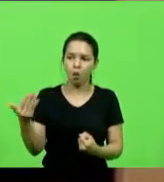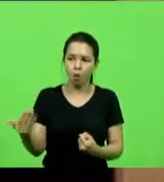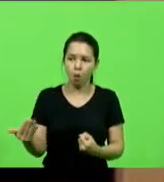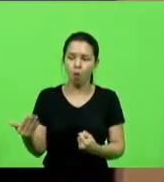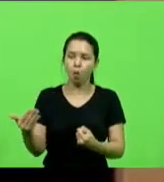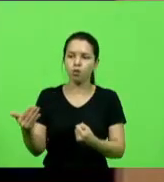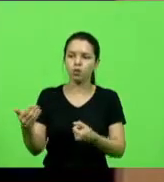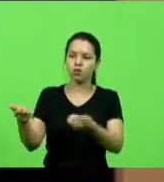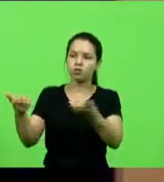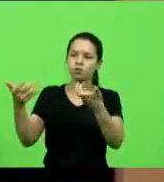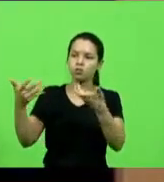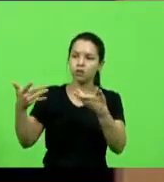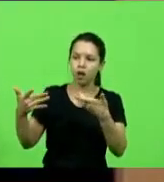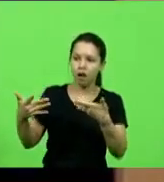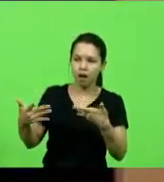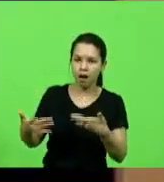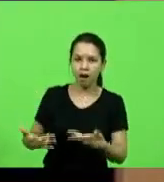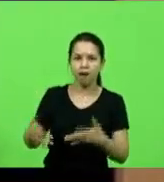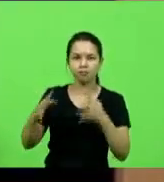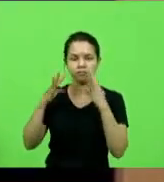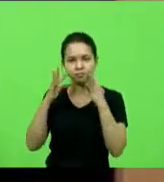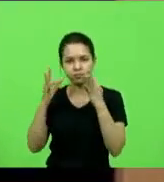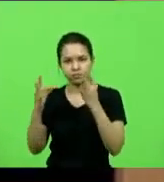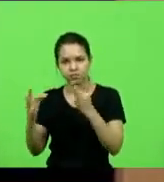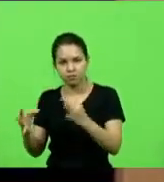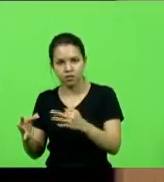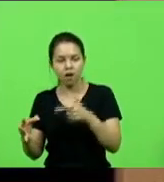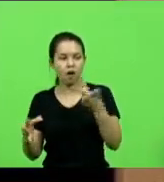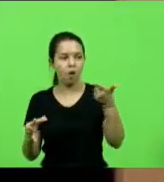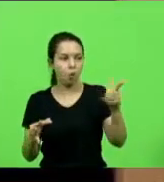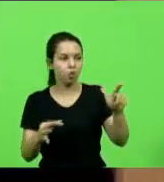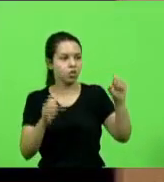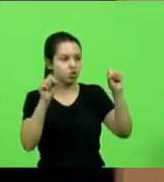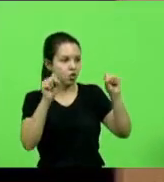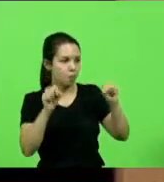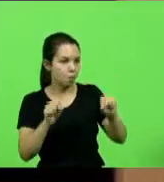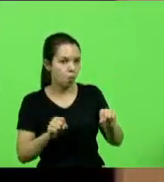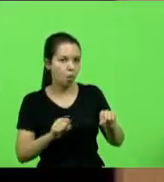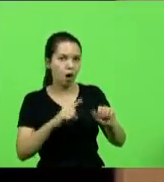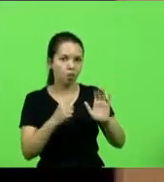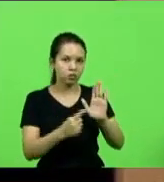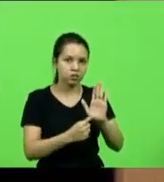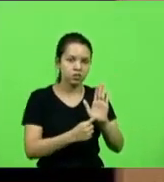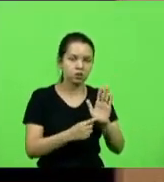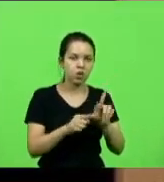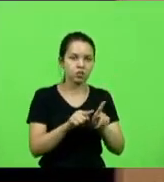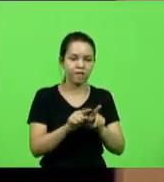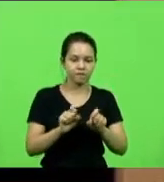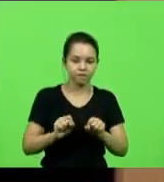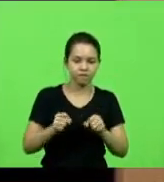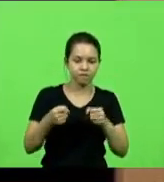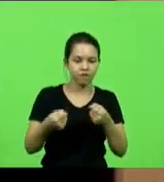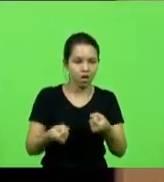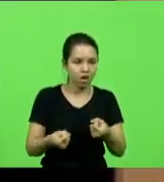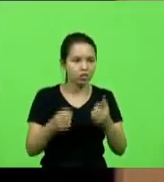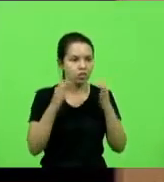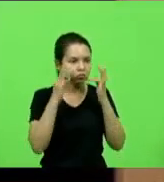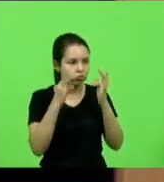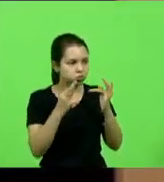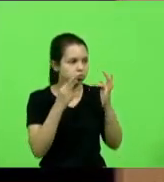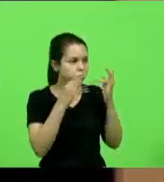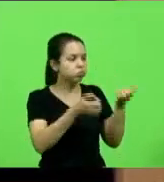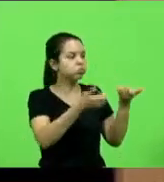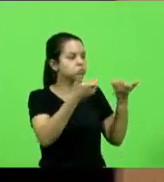testemunhas de acusação de defesa e depois faz o julgamento. Eu confesso